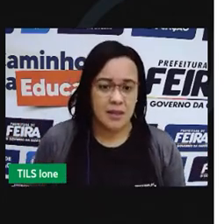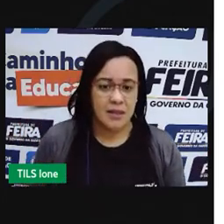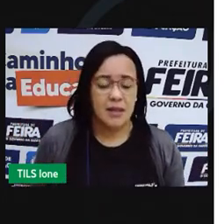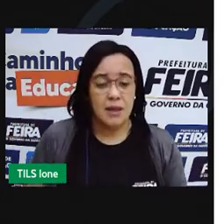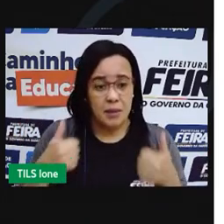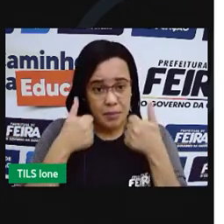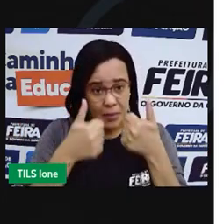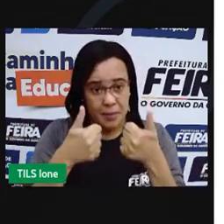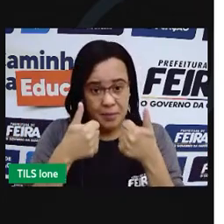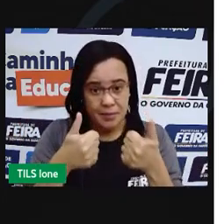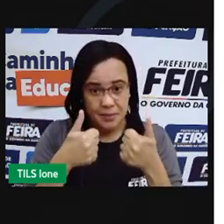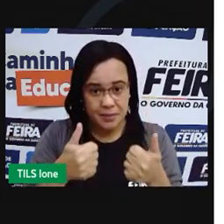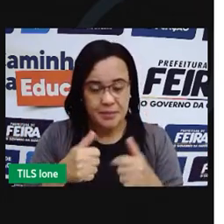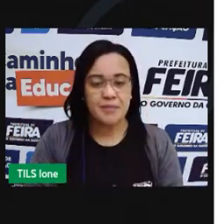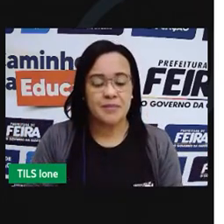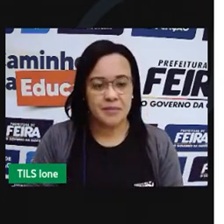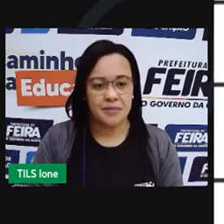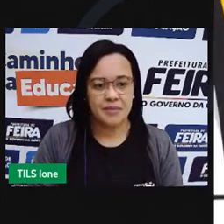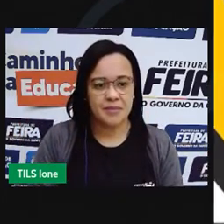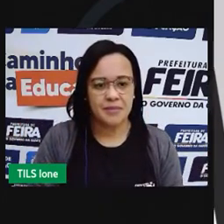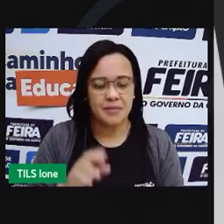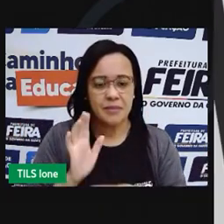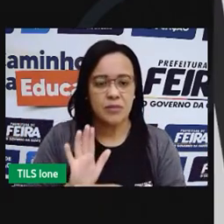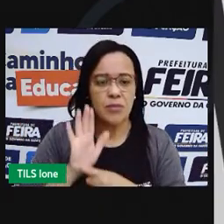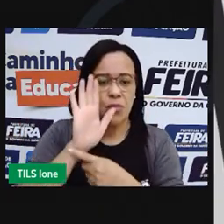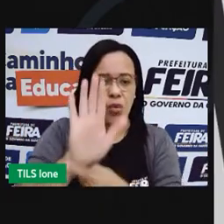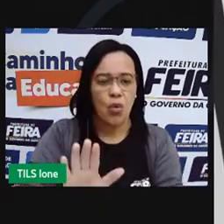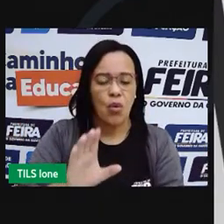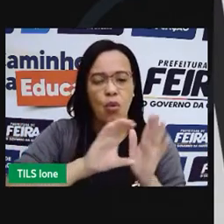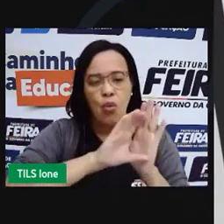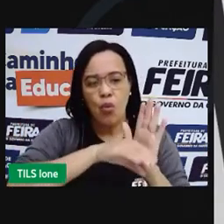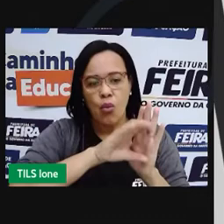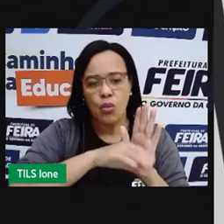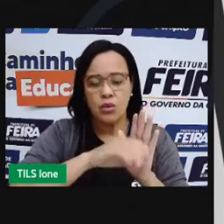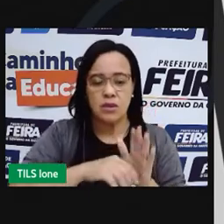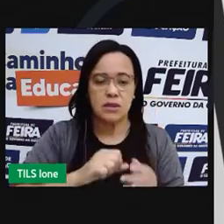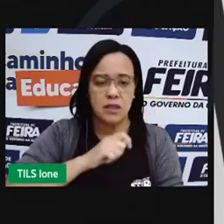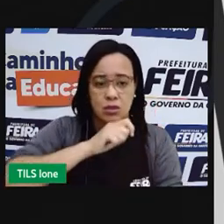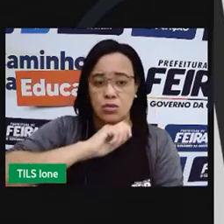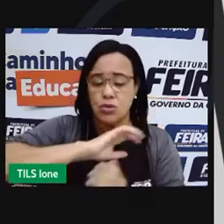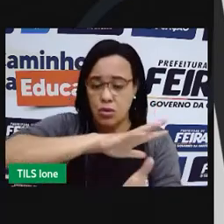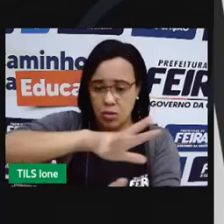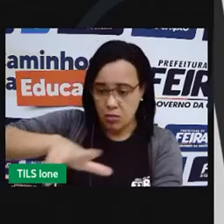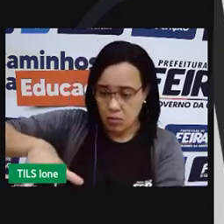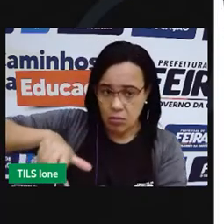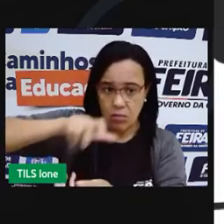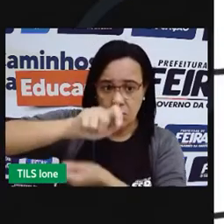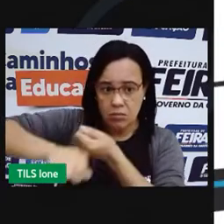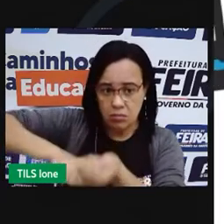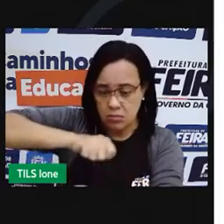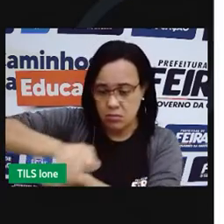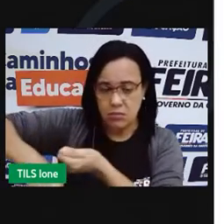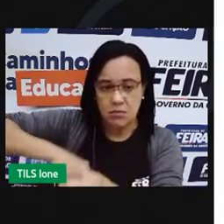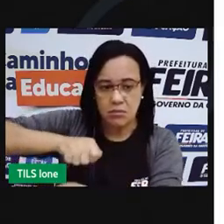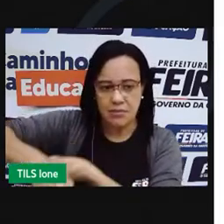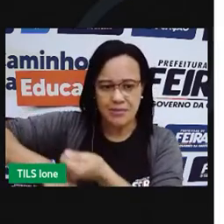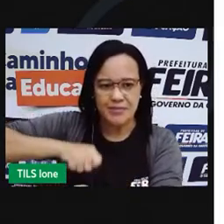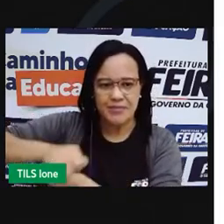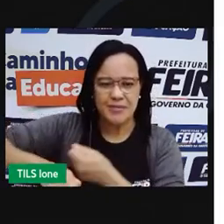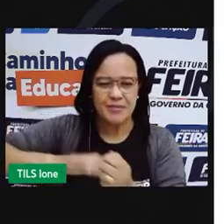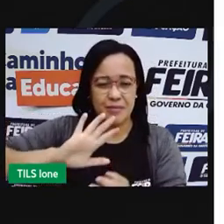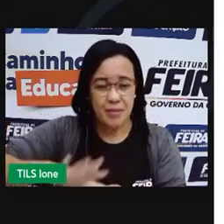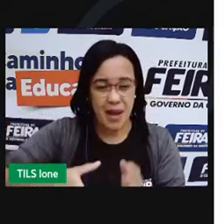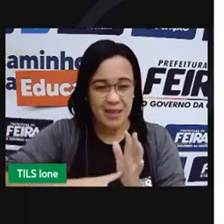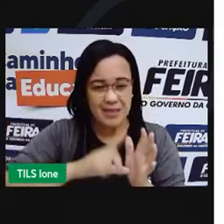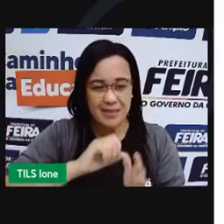beleza? Hoje vamos trazer para vocês o conceito de sustentabilidade. Antes disso, porém, é importante dizer que esse